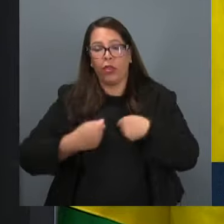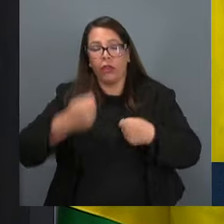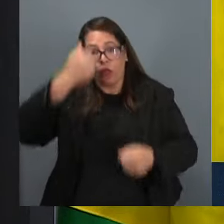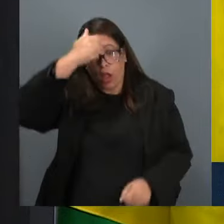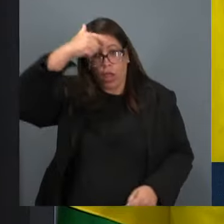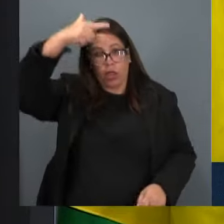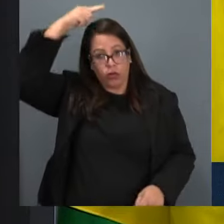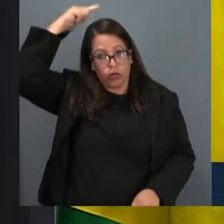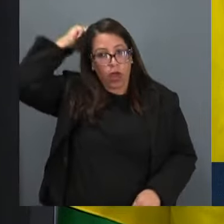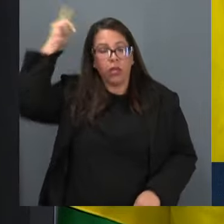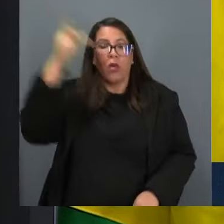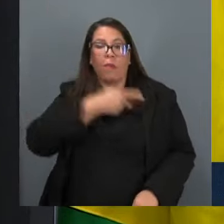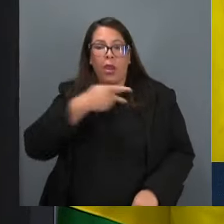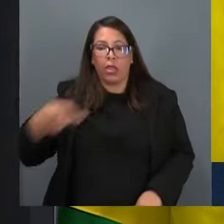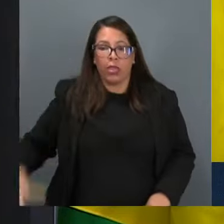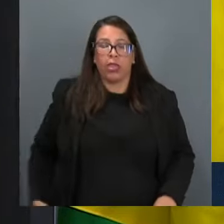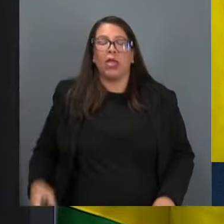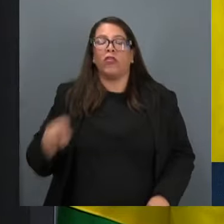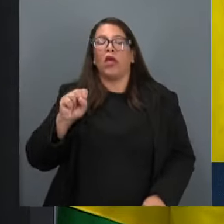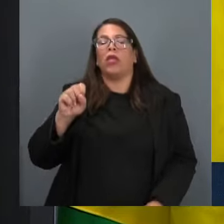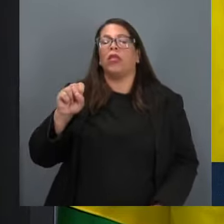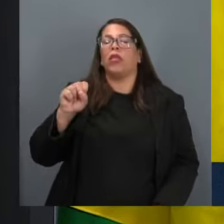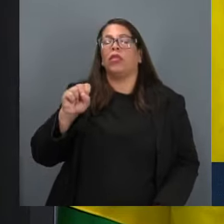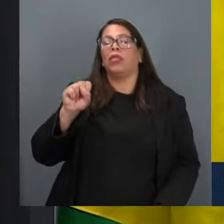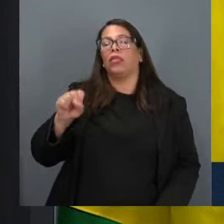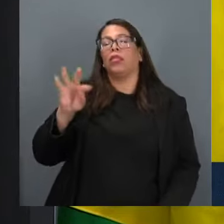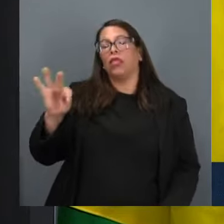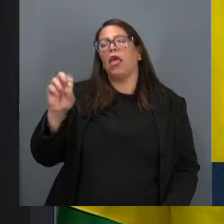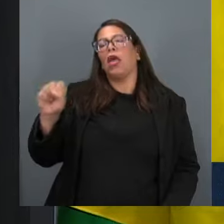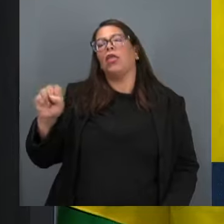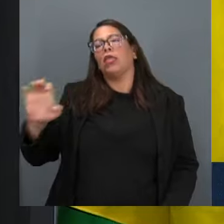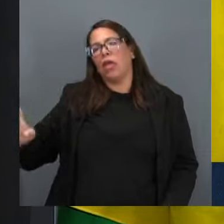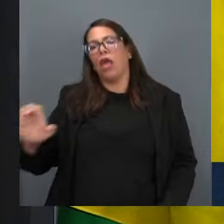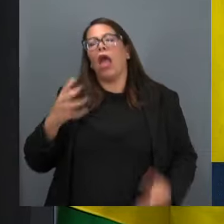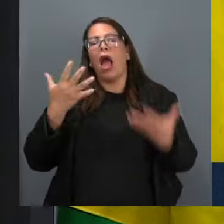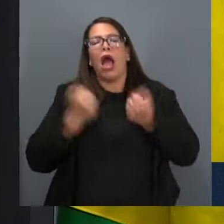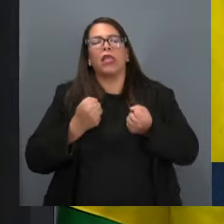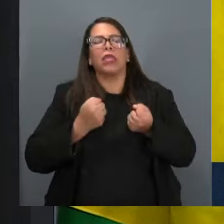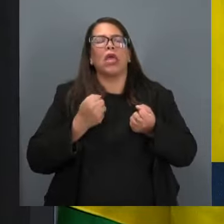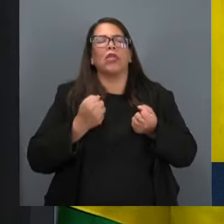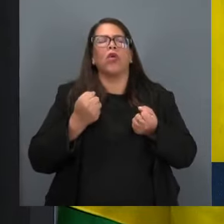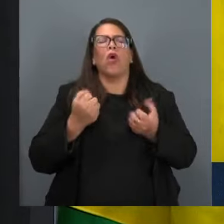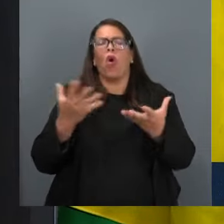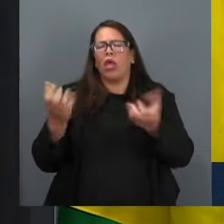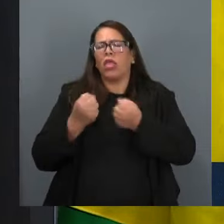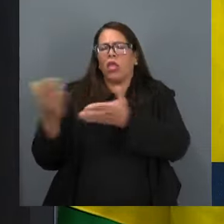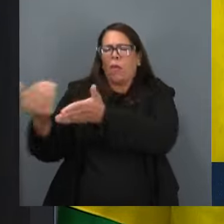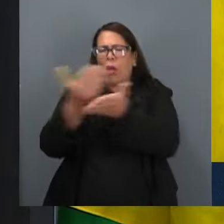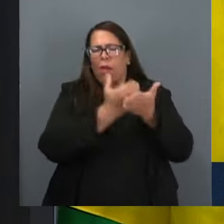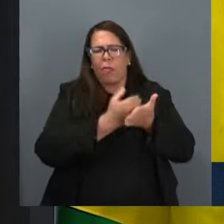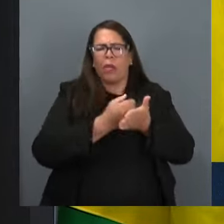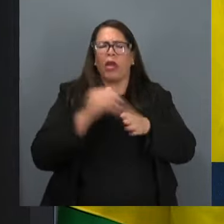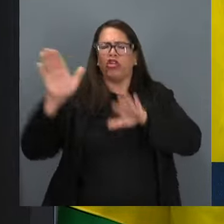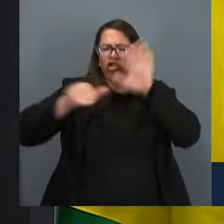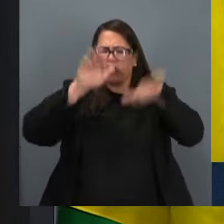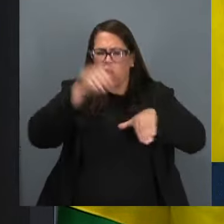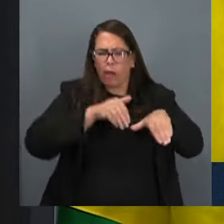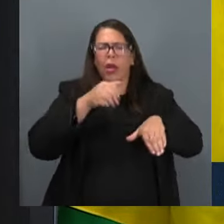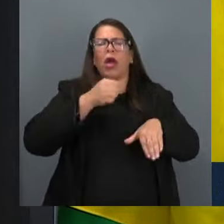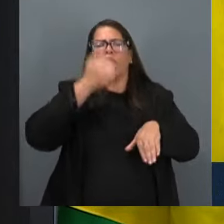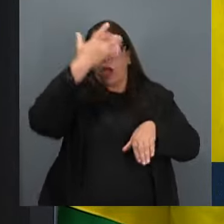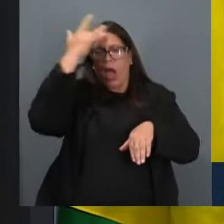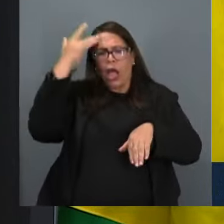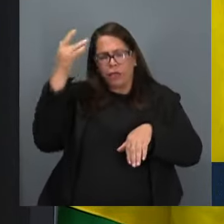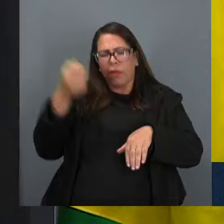Moraes, como presidente do TSE, adotou inúmeras medidas de censura, intimando judicialmente